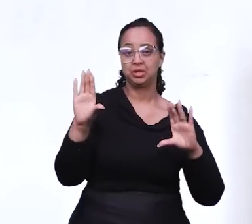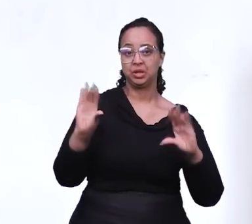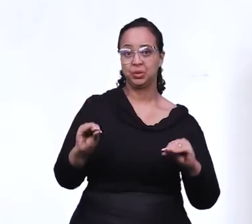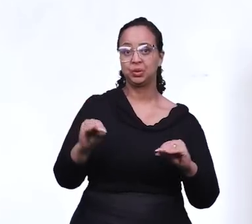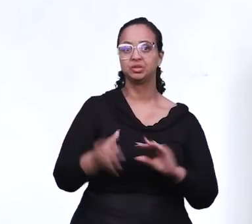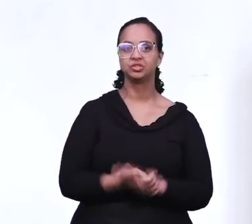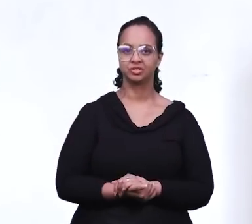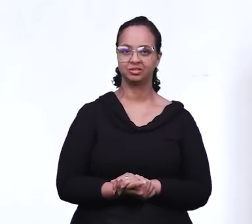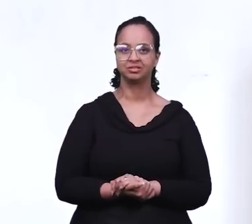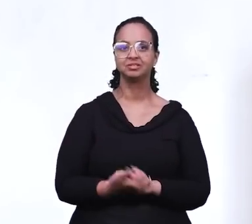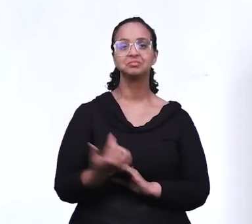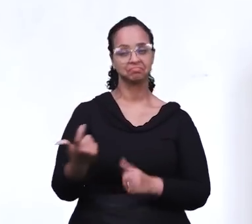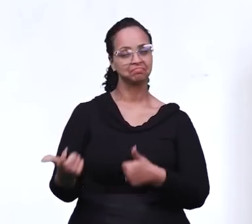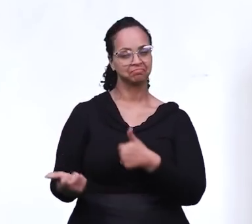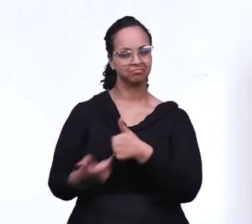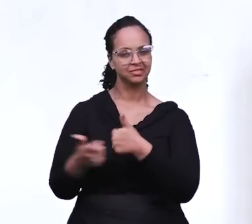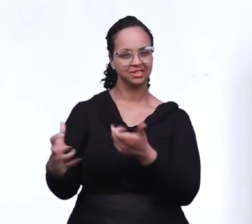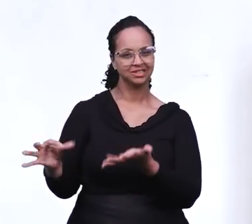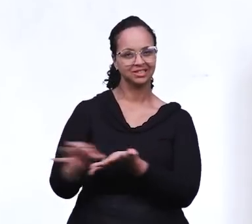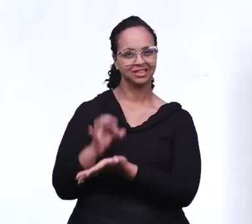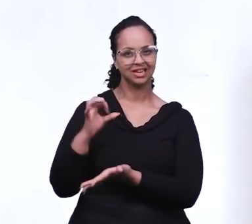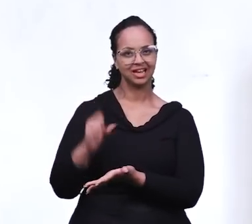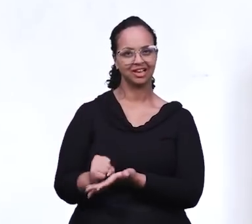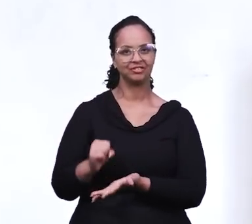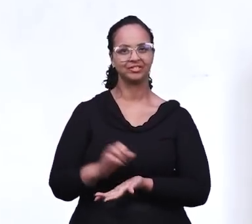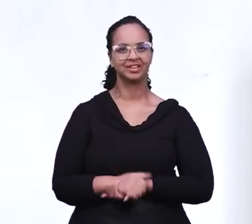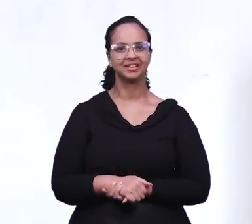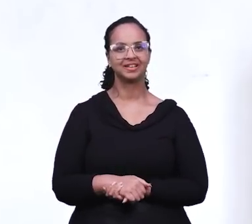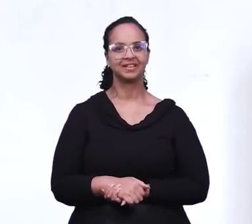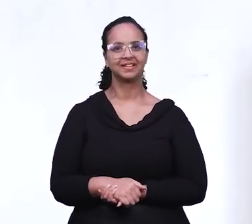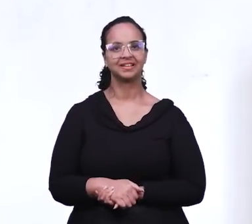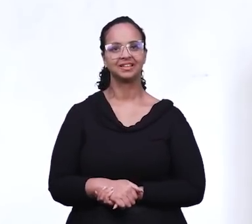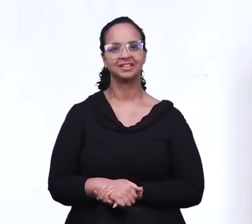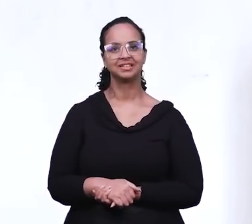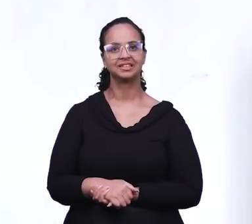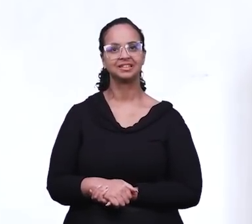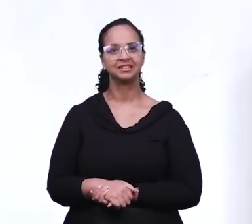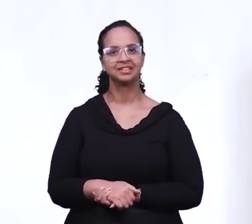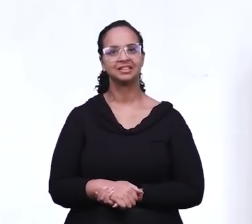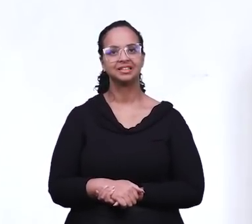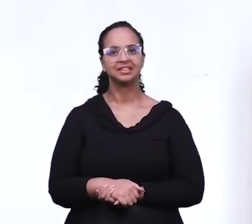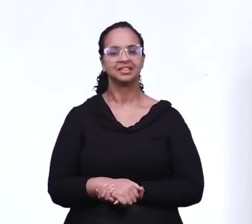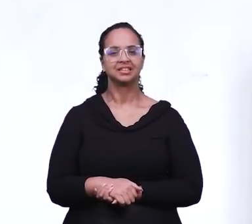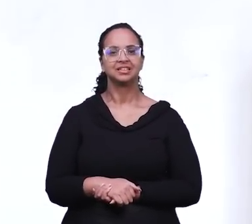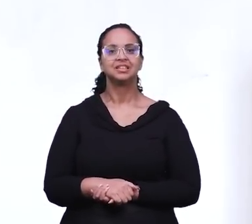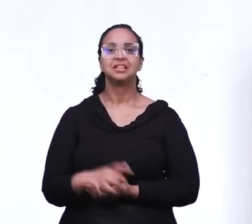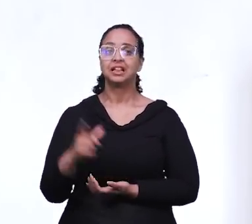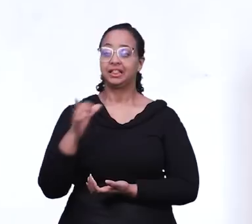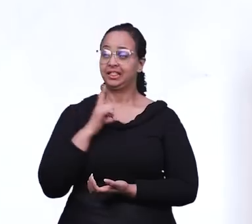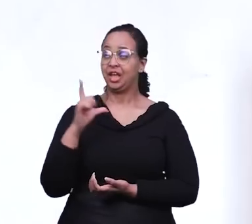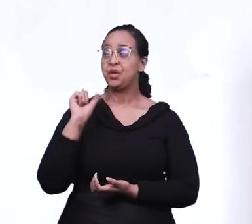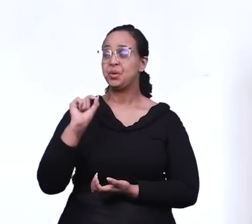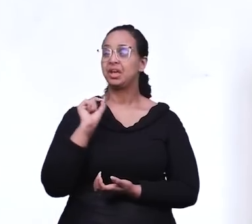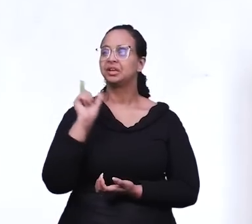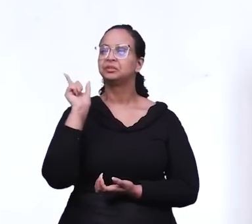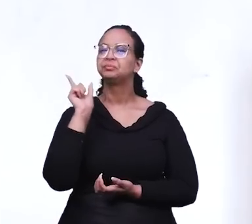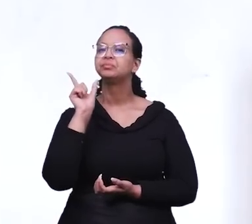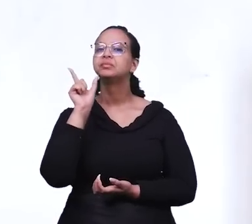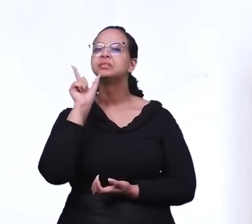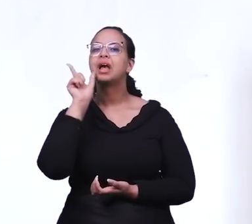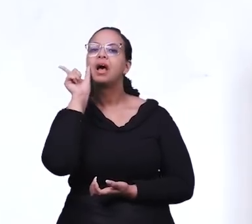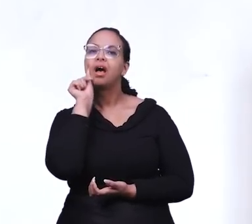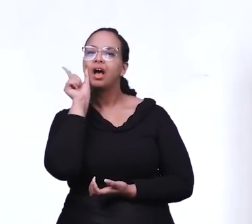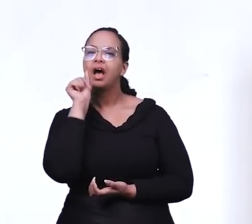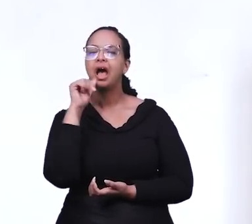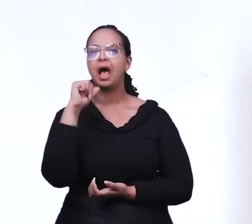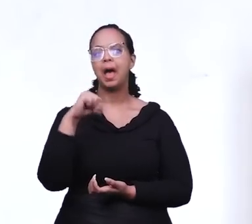20 horas. Estou te esperando, vai lá, faz agora, está tudo certinho? Então vamos lá, vamos começar ali pelo Amapá, onde teve